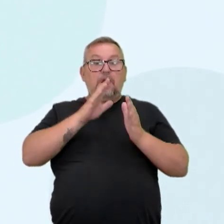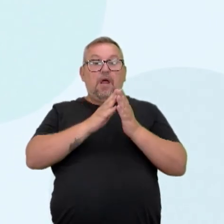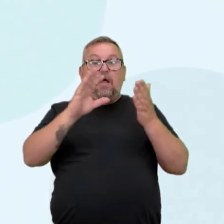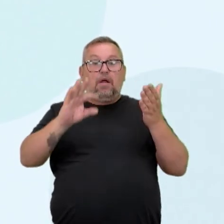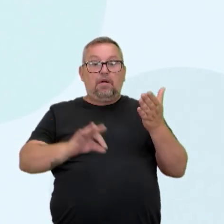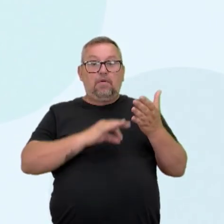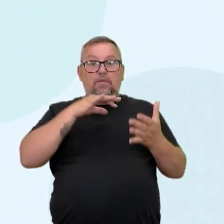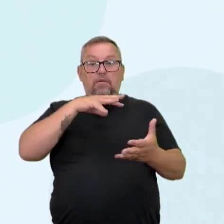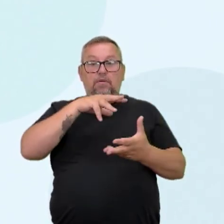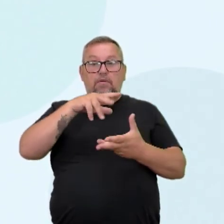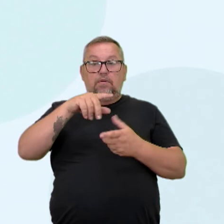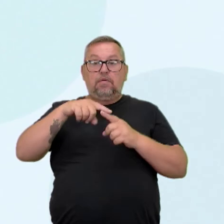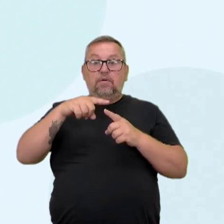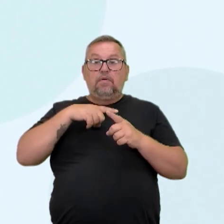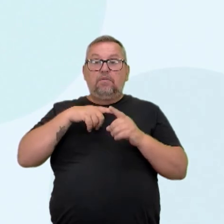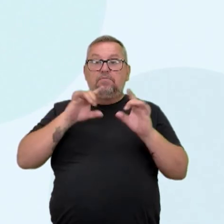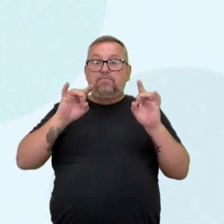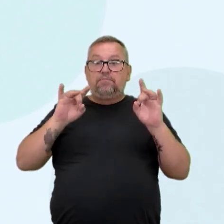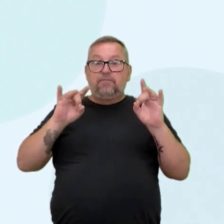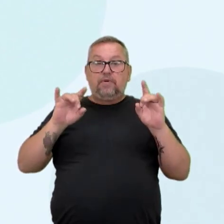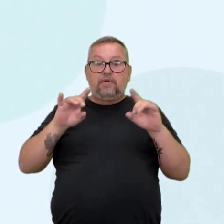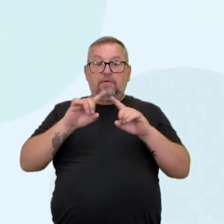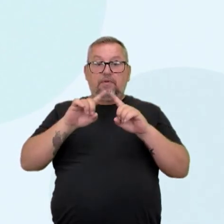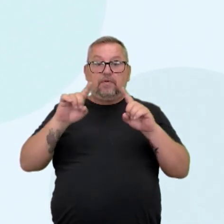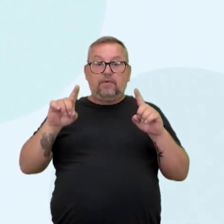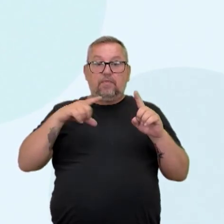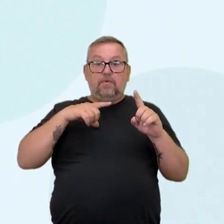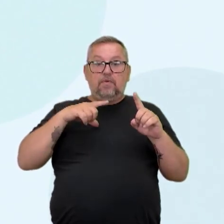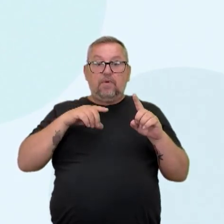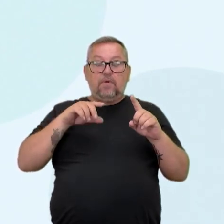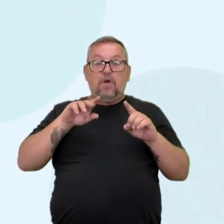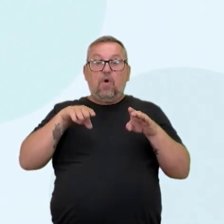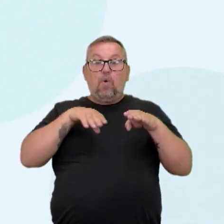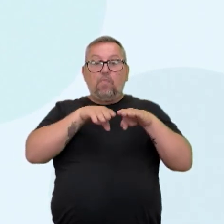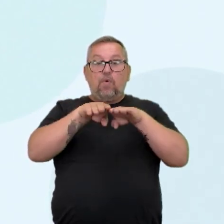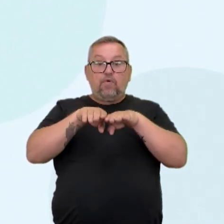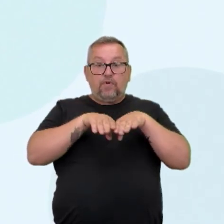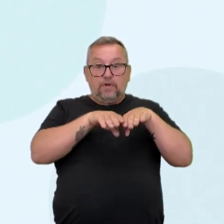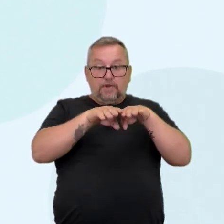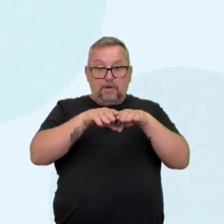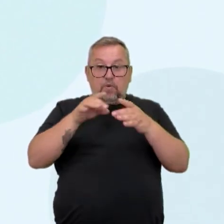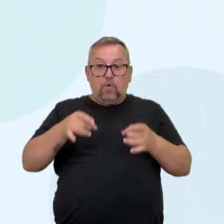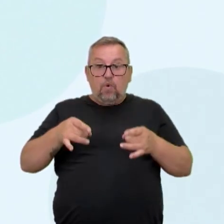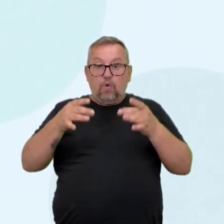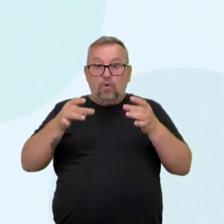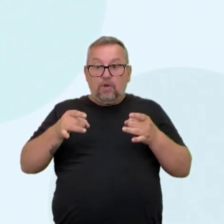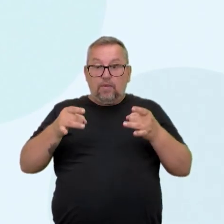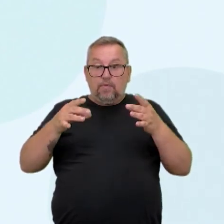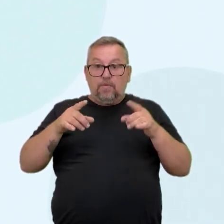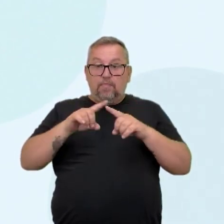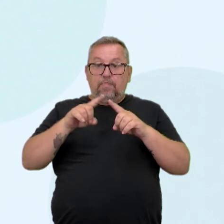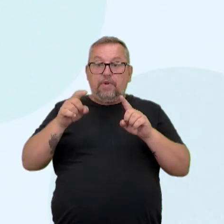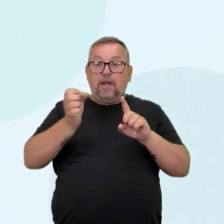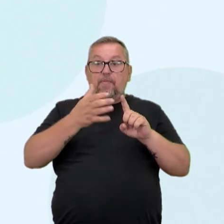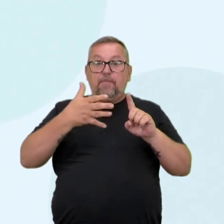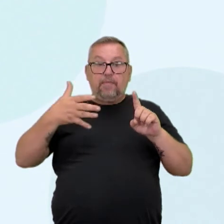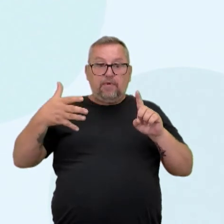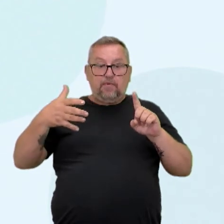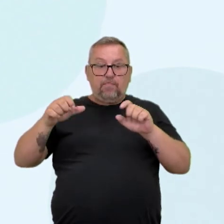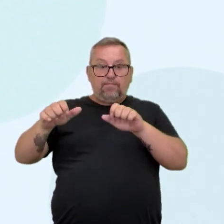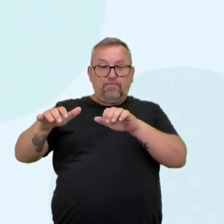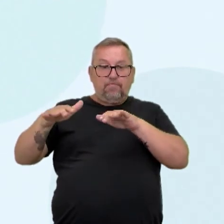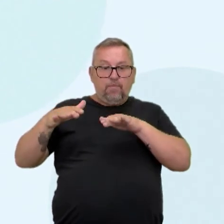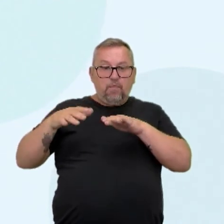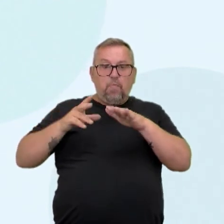que a globalização é uma forma sofisticada que, ao se esconder sob a homogeneização do consumo, radicalizada pela mídia de massa,